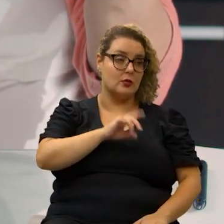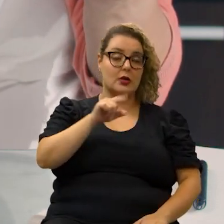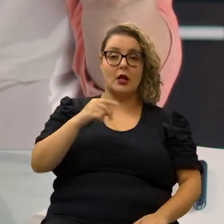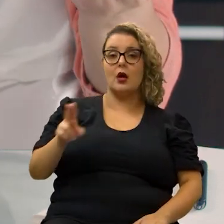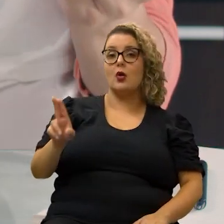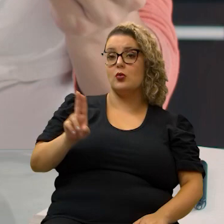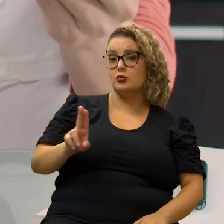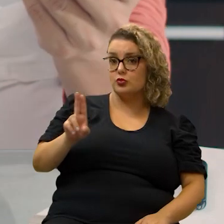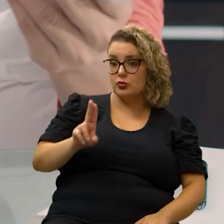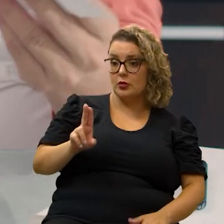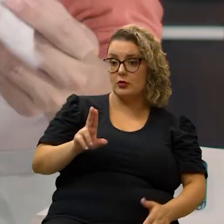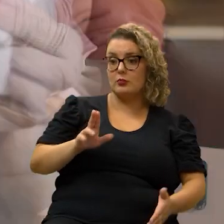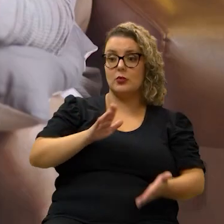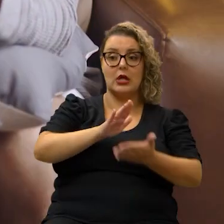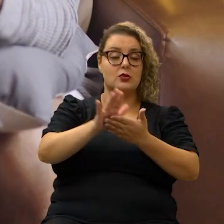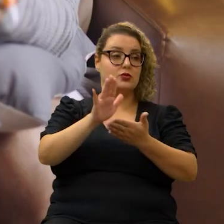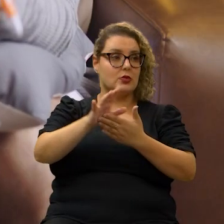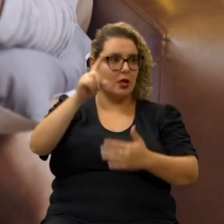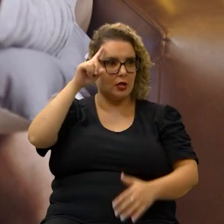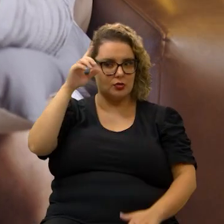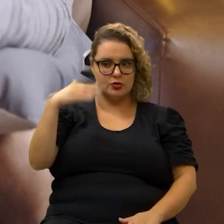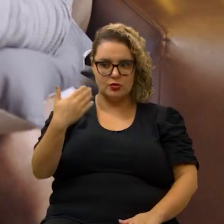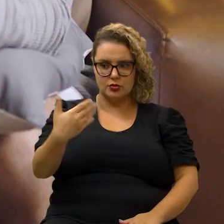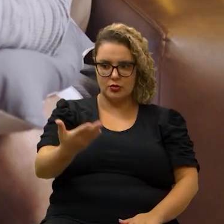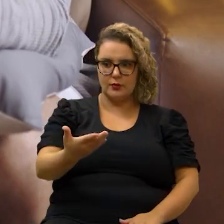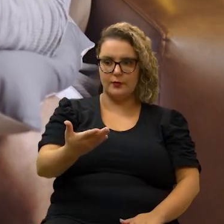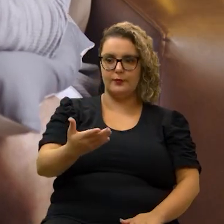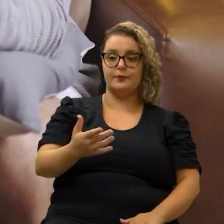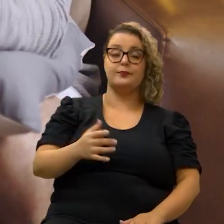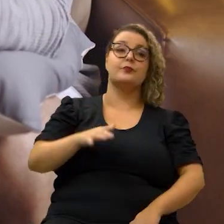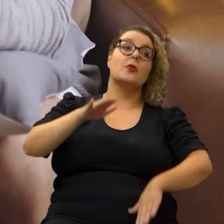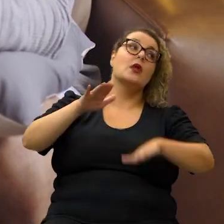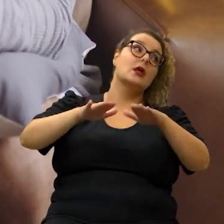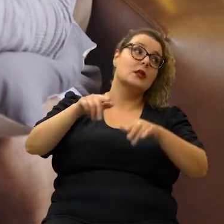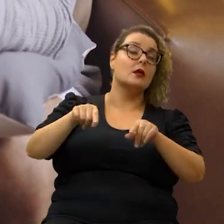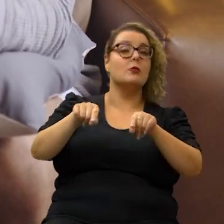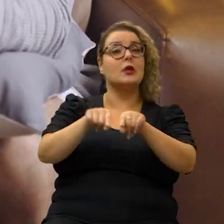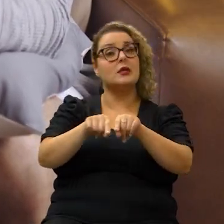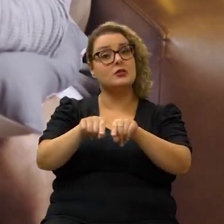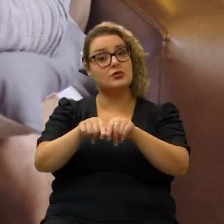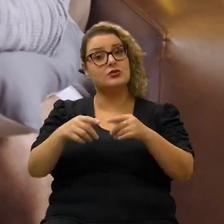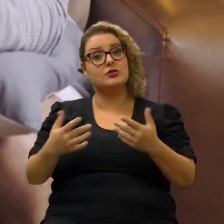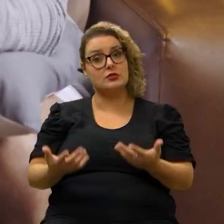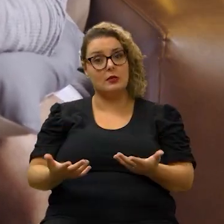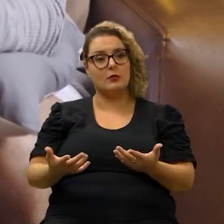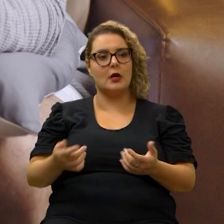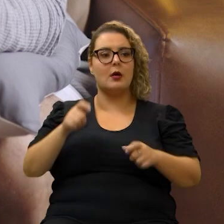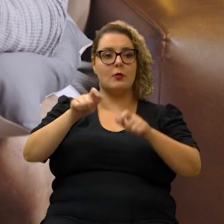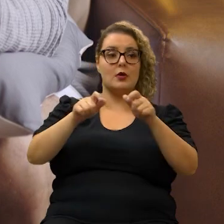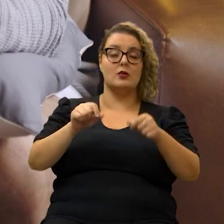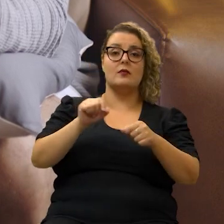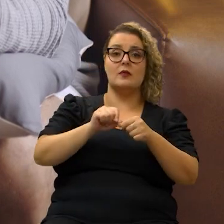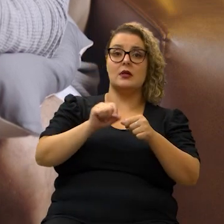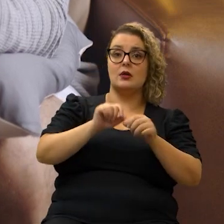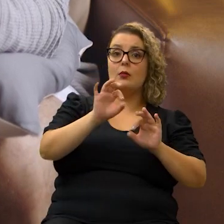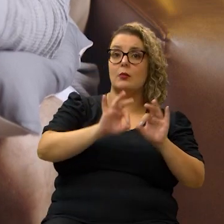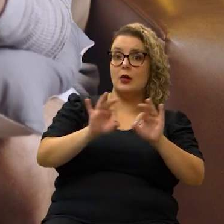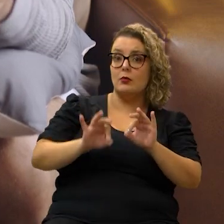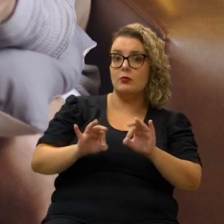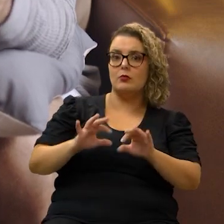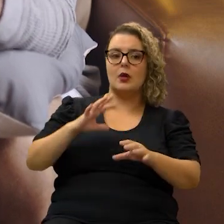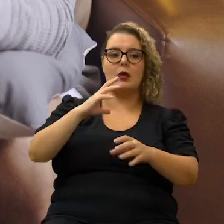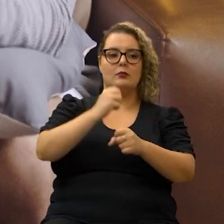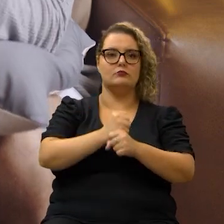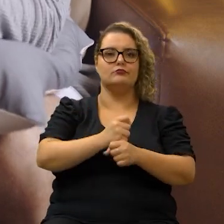que é usado para as despesas correntes e depende também então a pessoa tem que fazer um planejamento